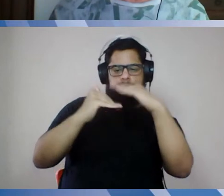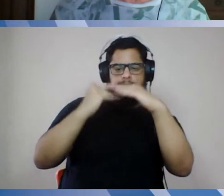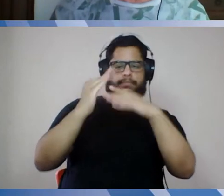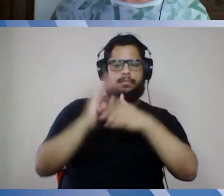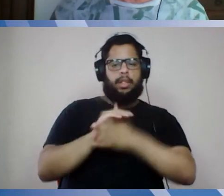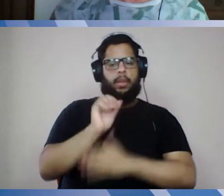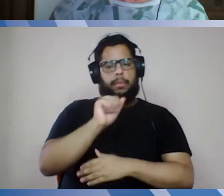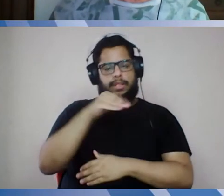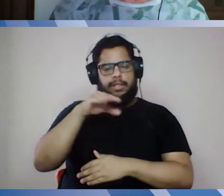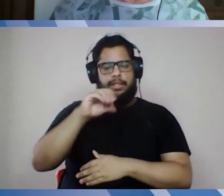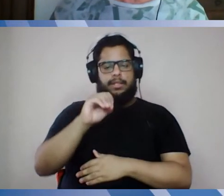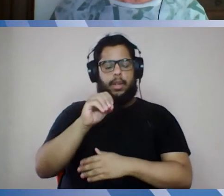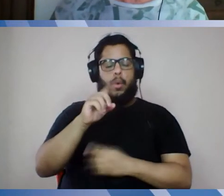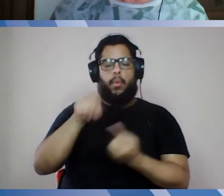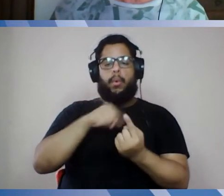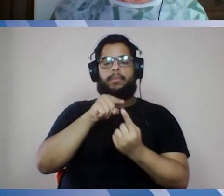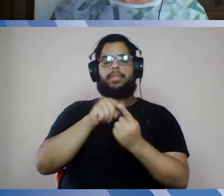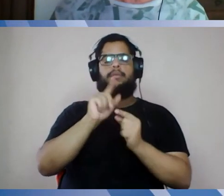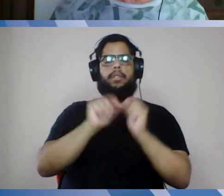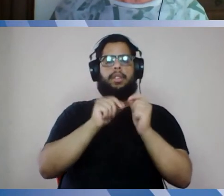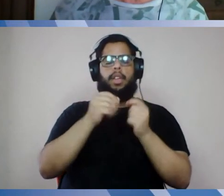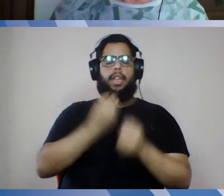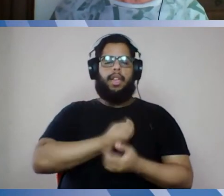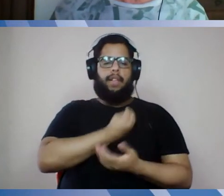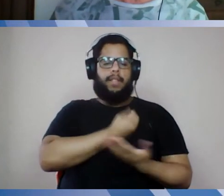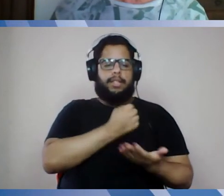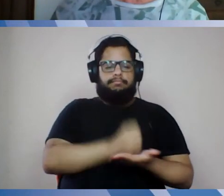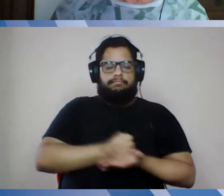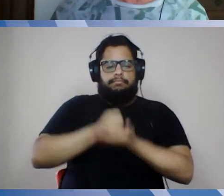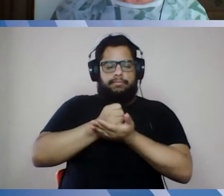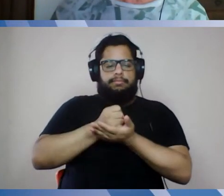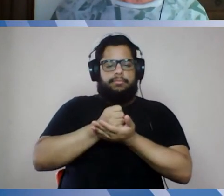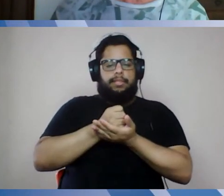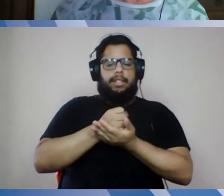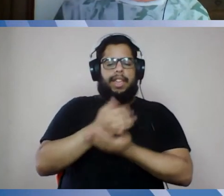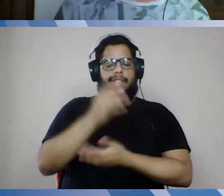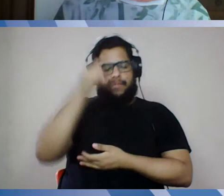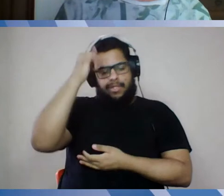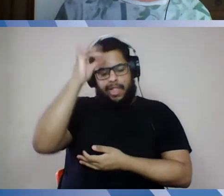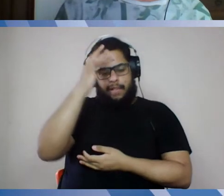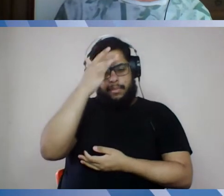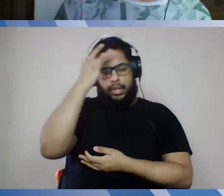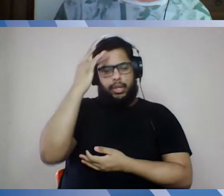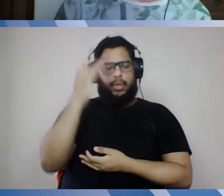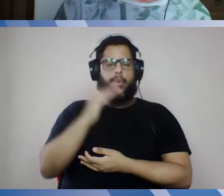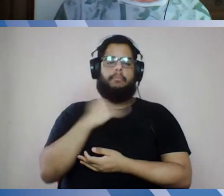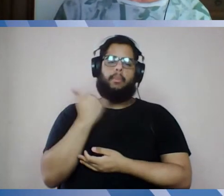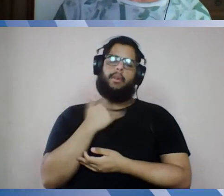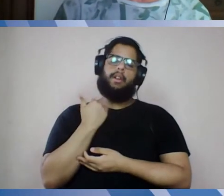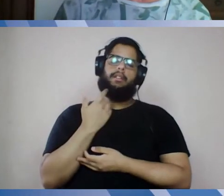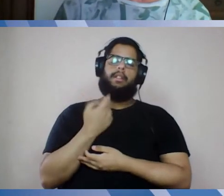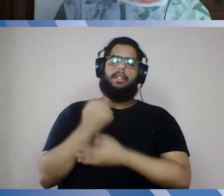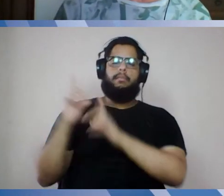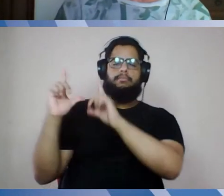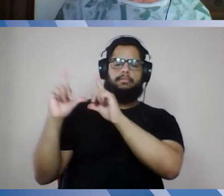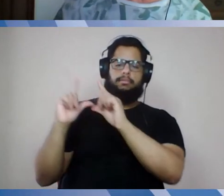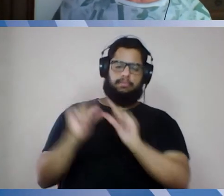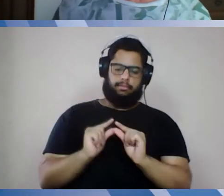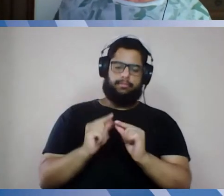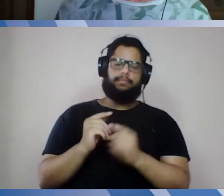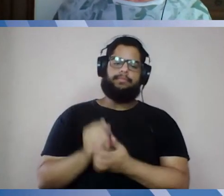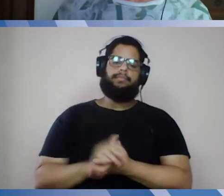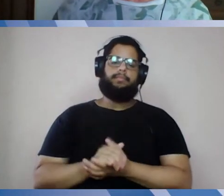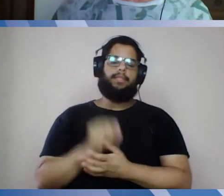tendo como meta salvar vidas, e manter vidas, e reduzir o número dessa tragédia que está